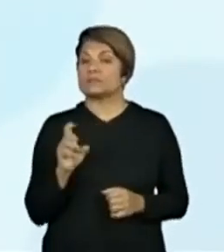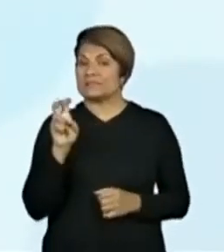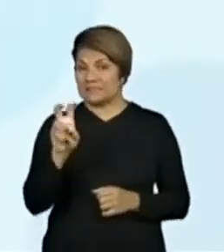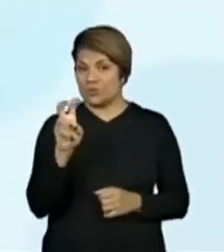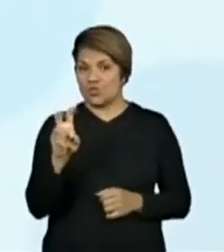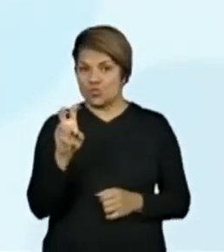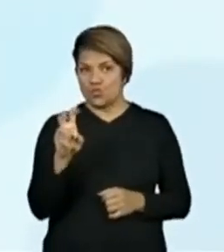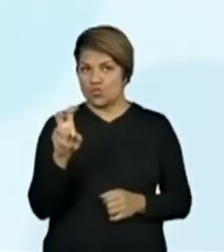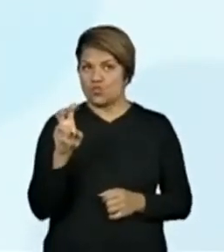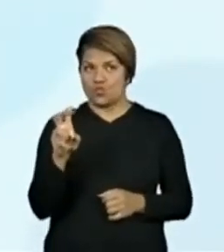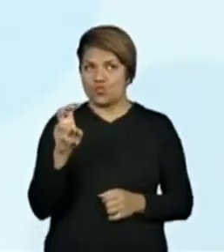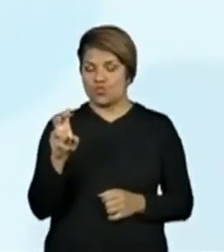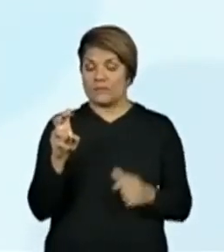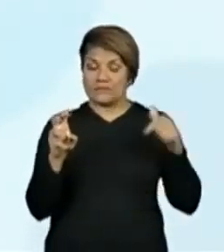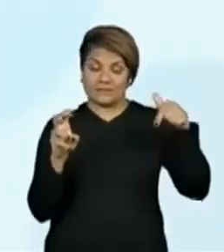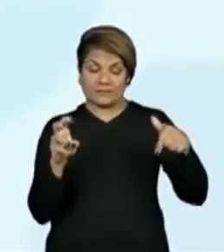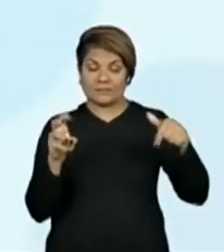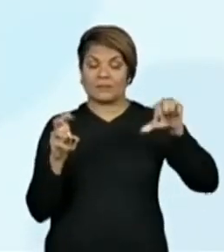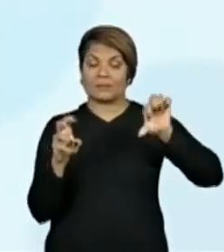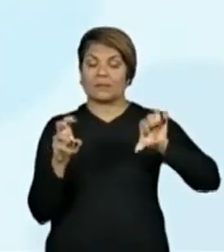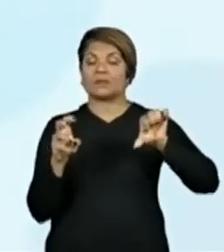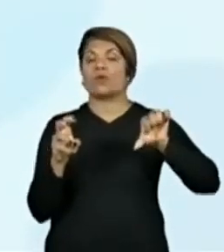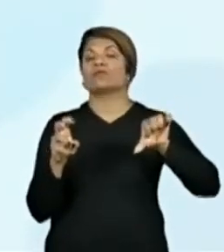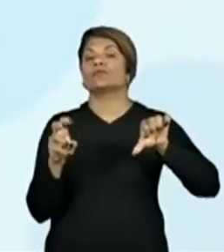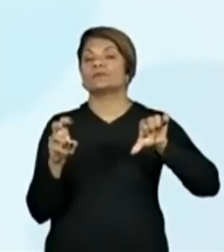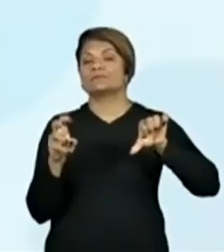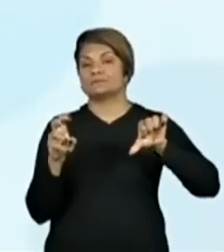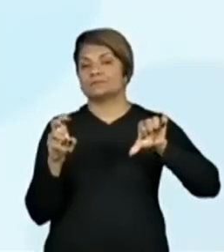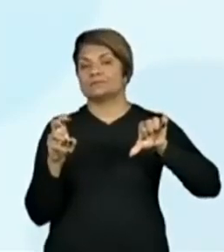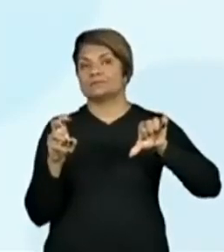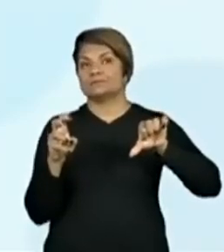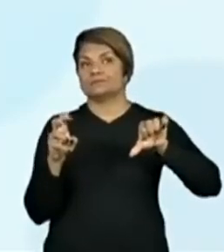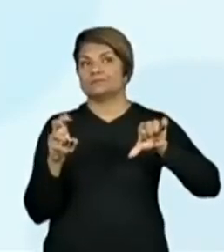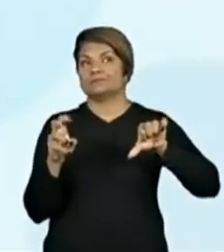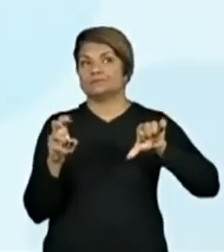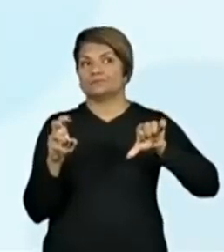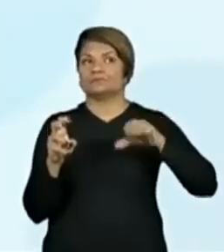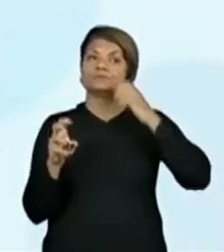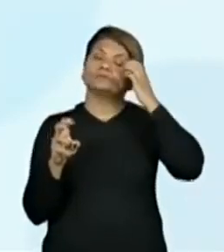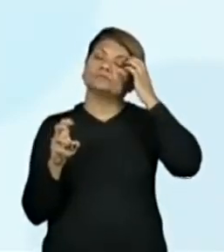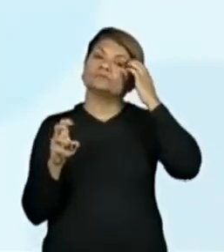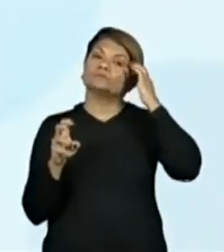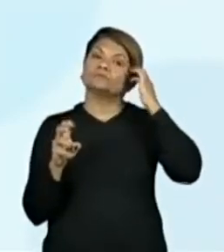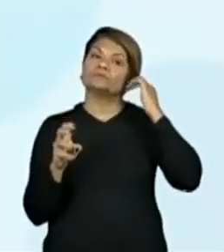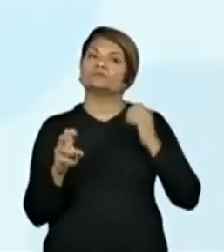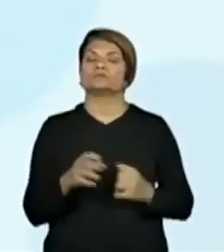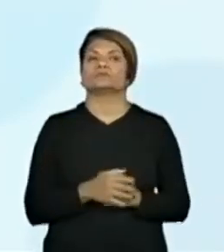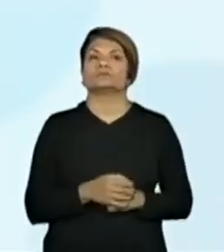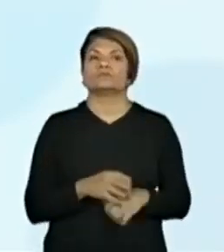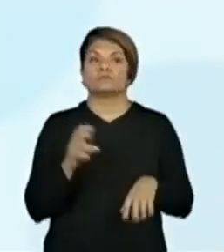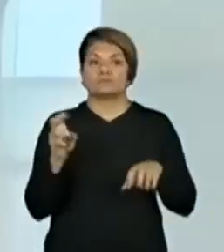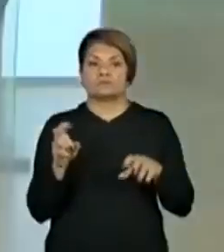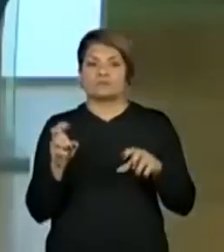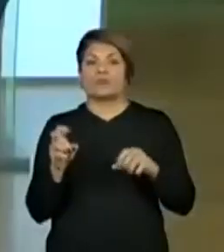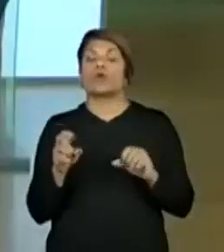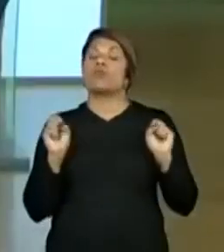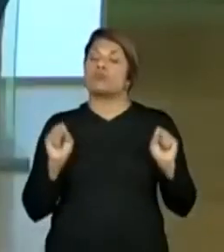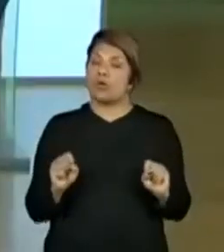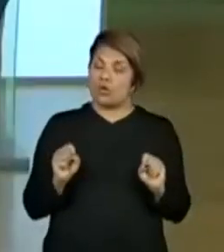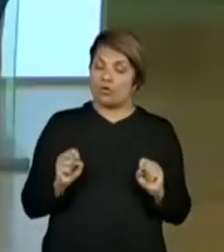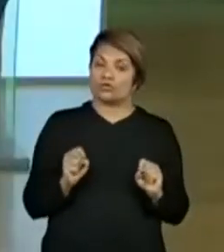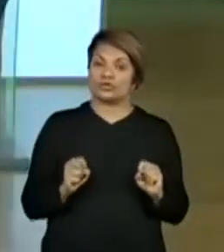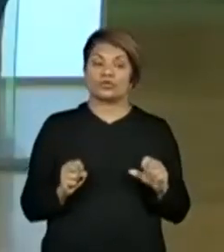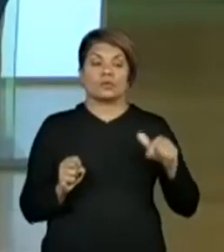no número 79. Eu vou mostrar aqui para vocês. Pode ser no meio, no final Pode no